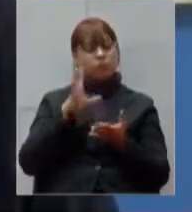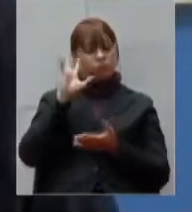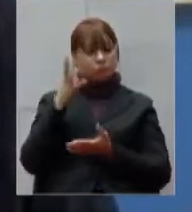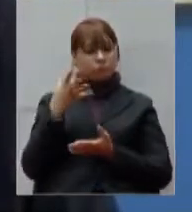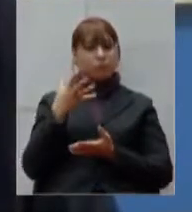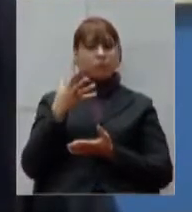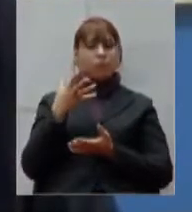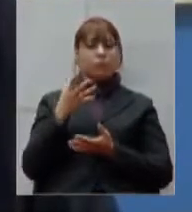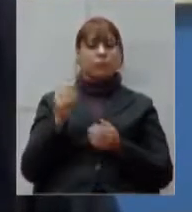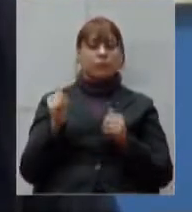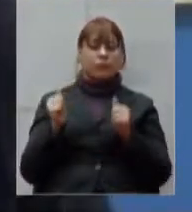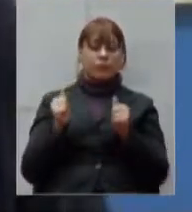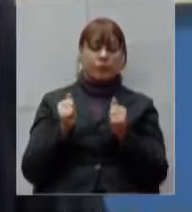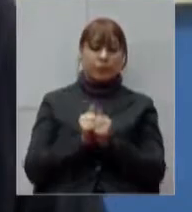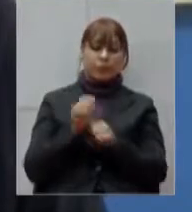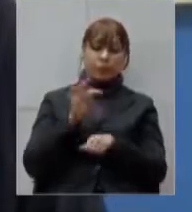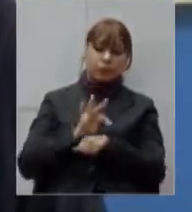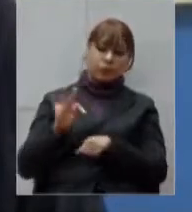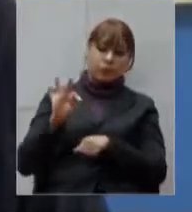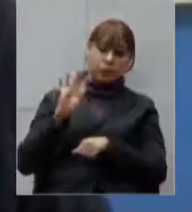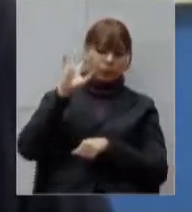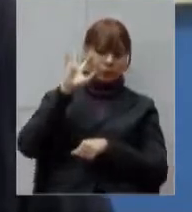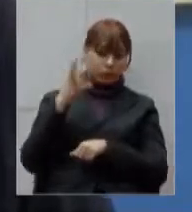do coronavírus em Muriaé